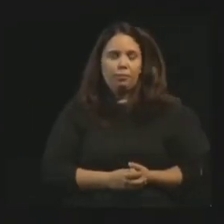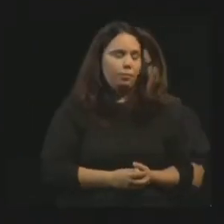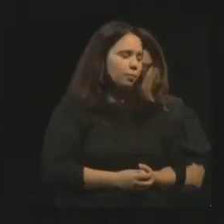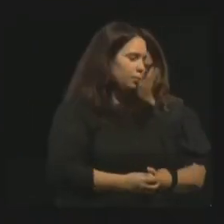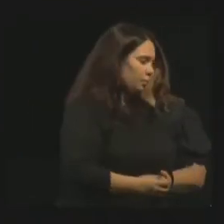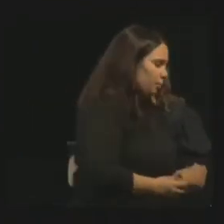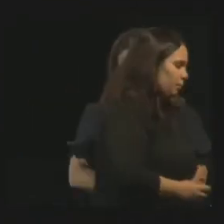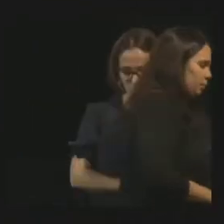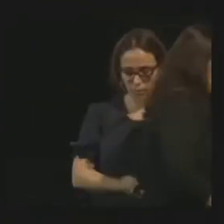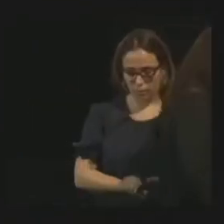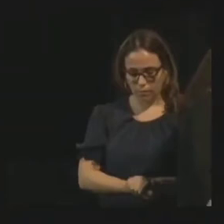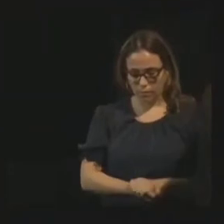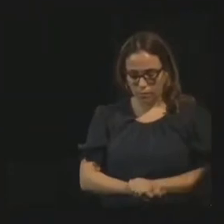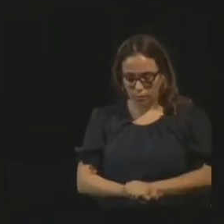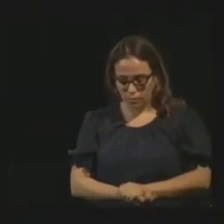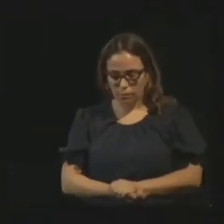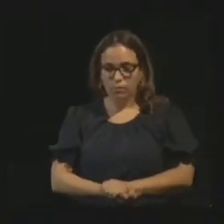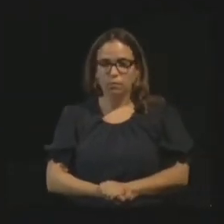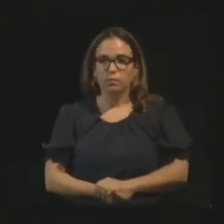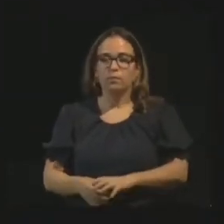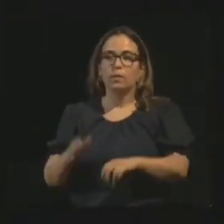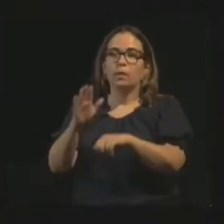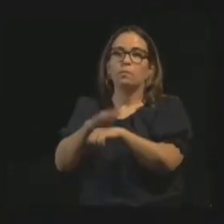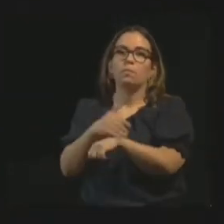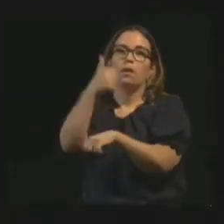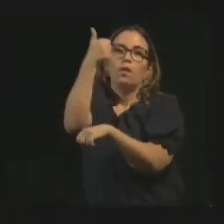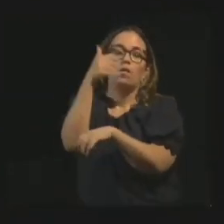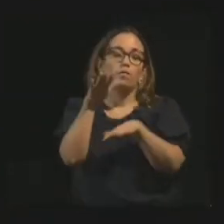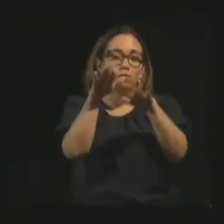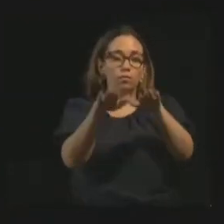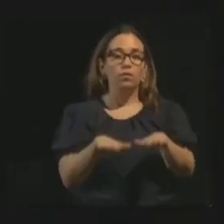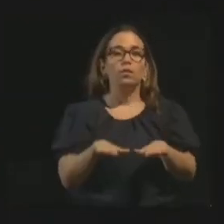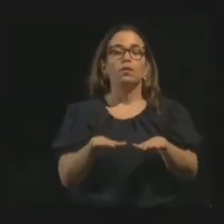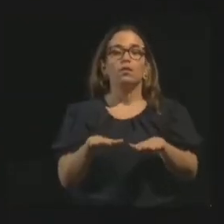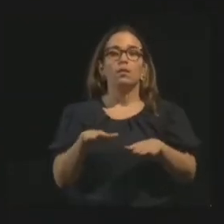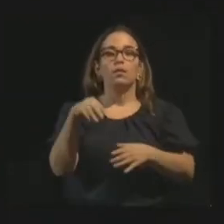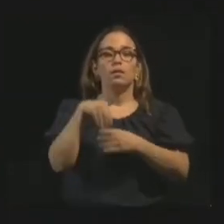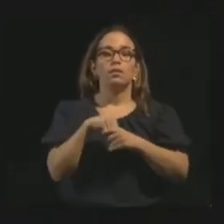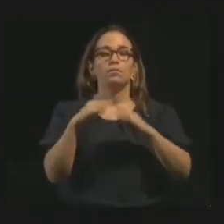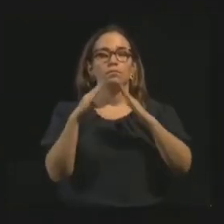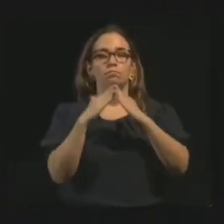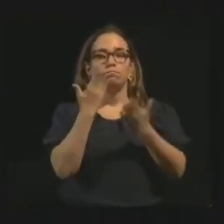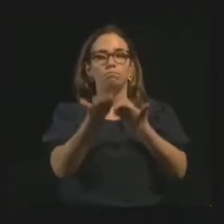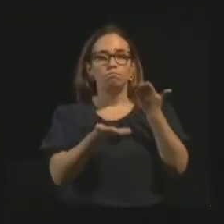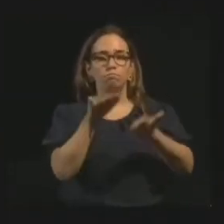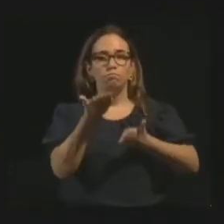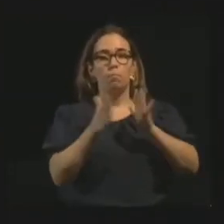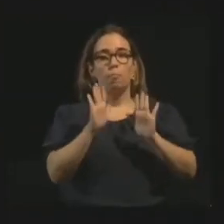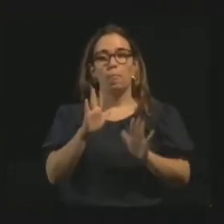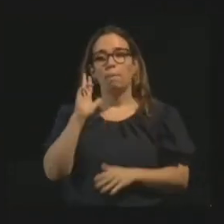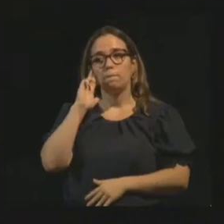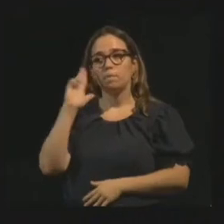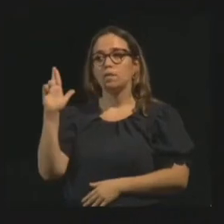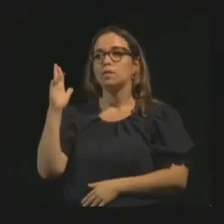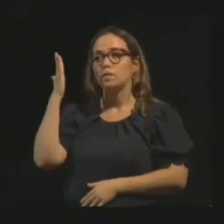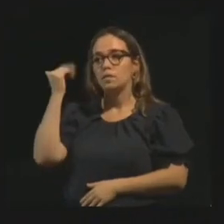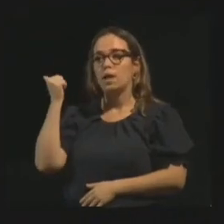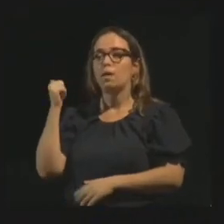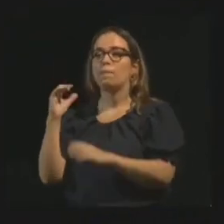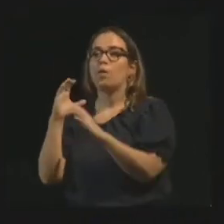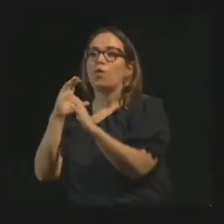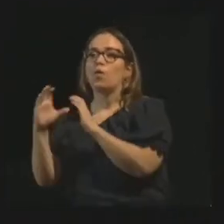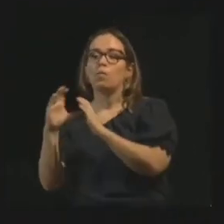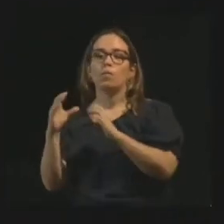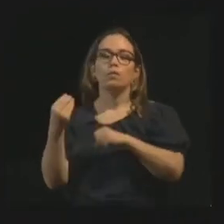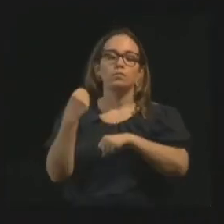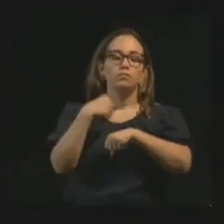Então, então, é melhor que ele fique ali amparado pela casa. Mas o dirigente vai saber que aquelas comunicações,